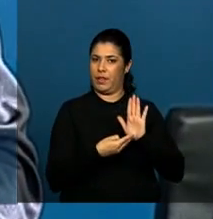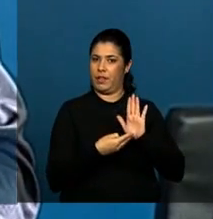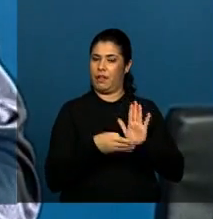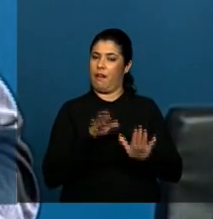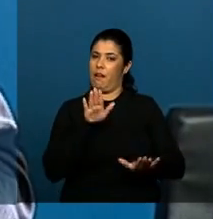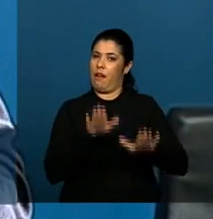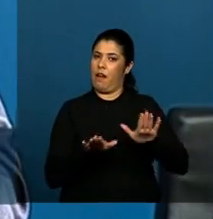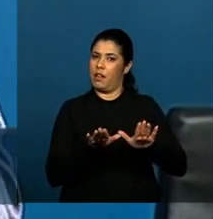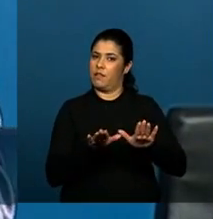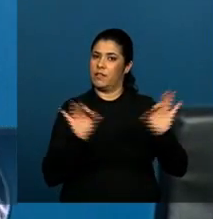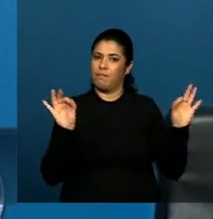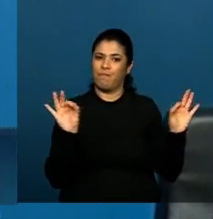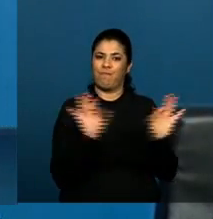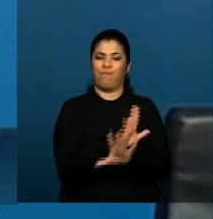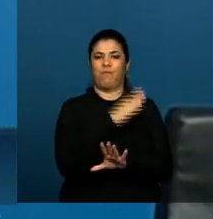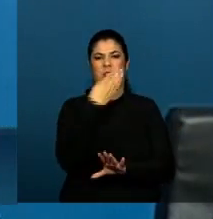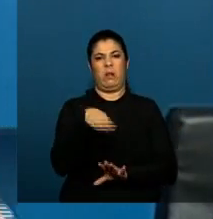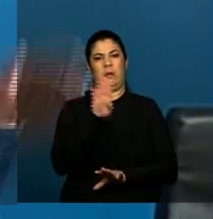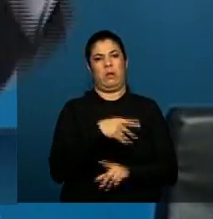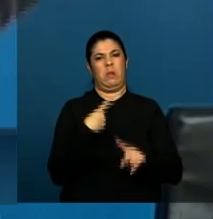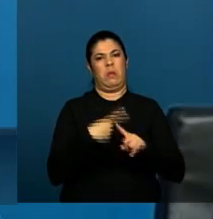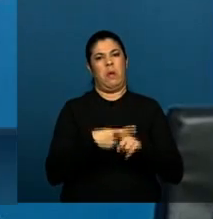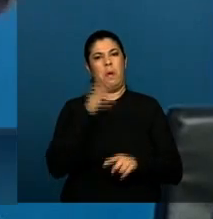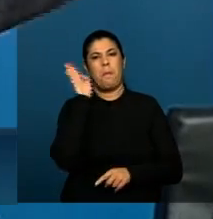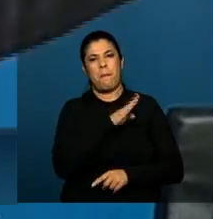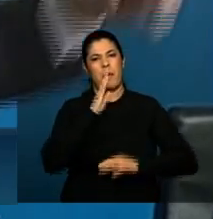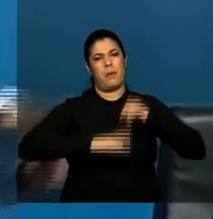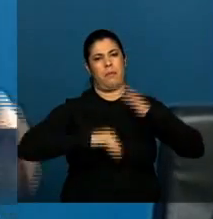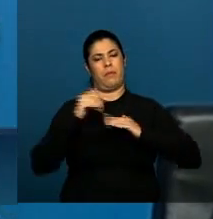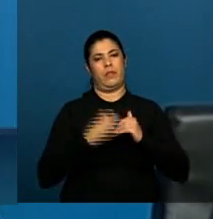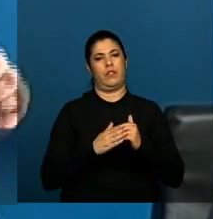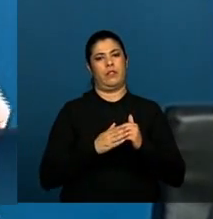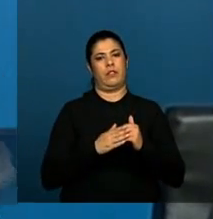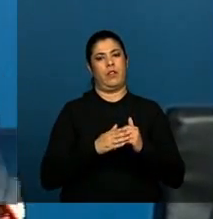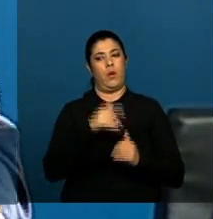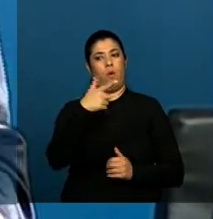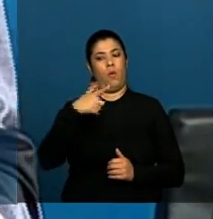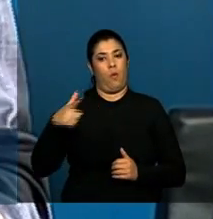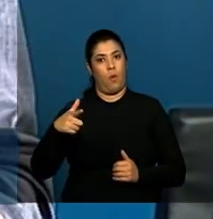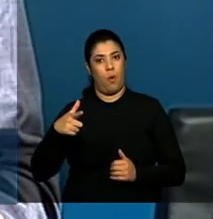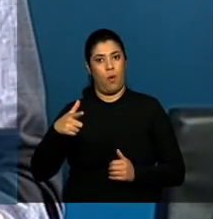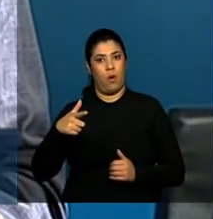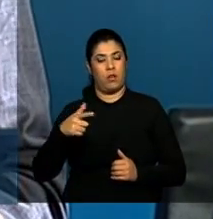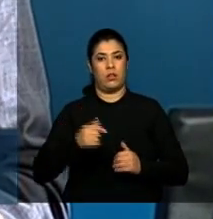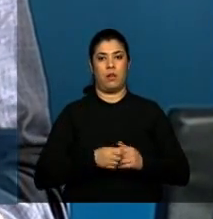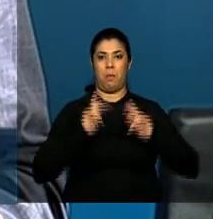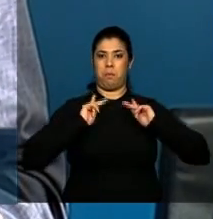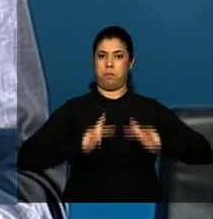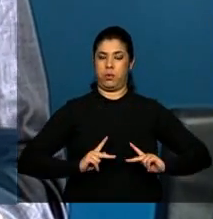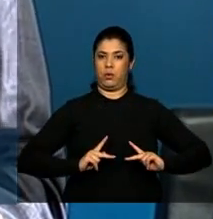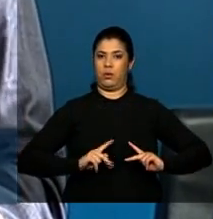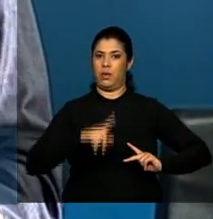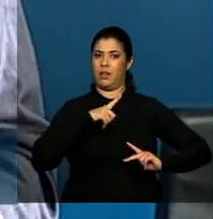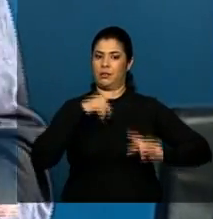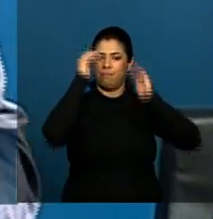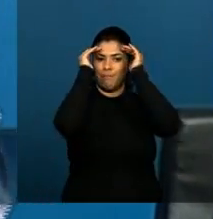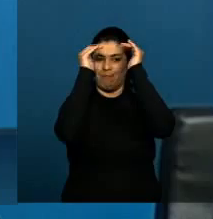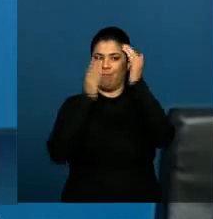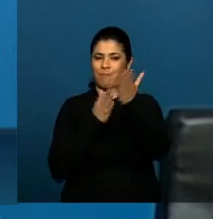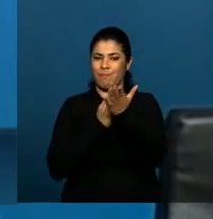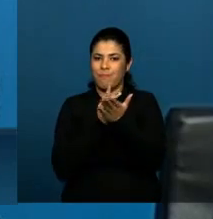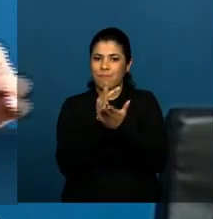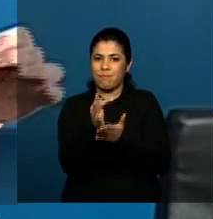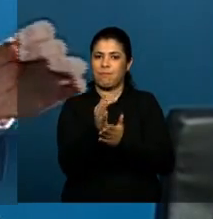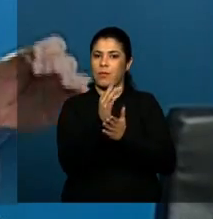estrangulados por más regulamentações. Grandes princípios às vezes são inviabilizados por decretos que